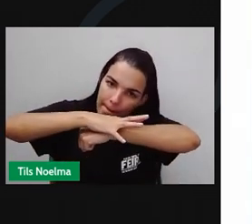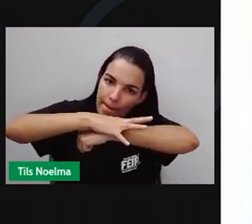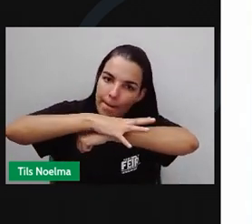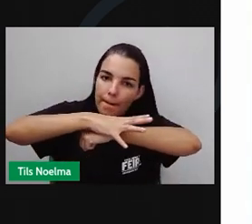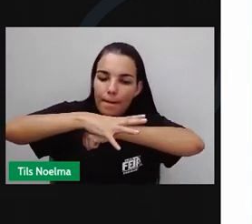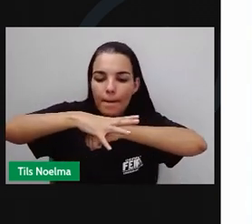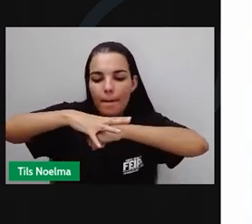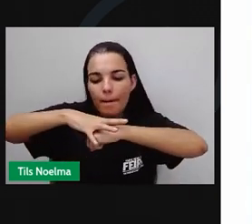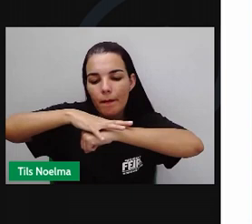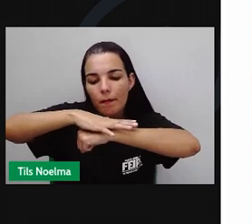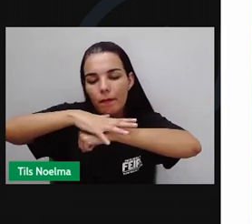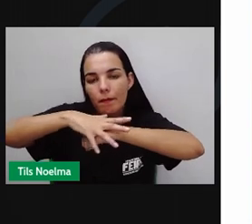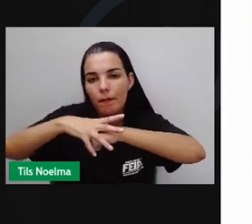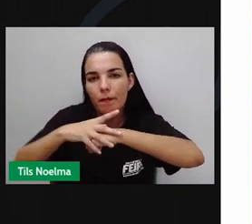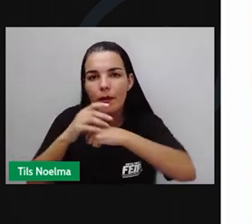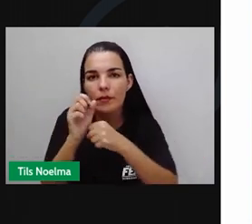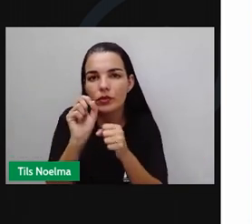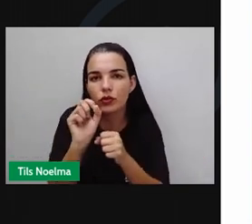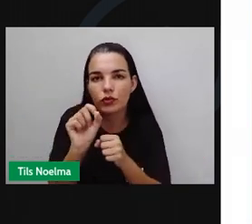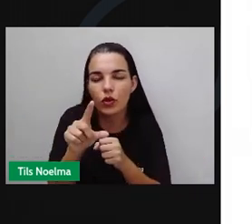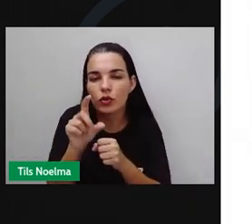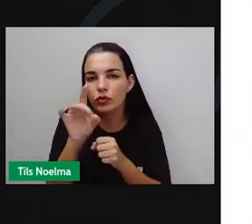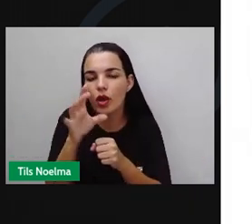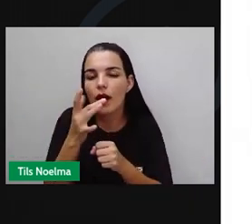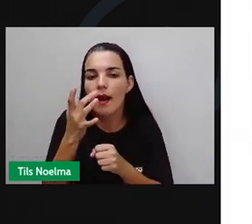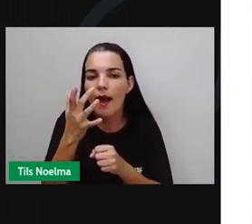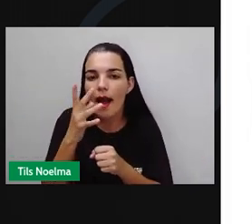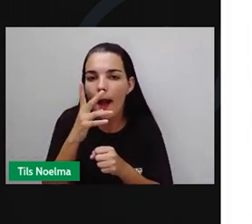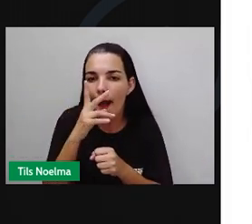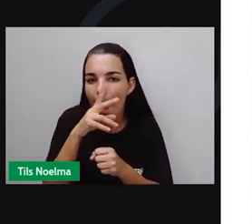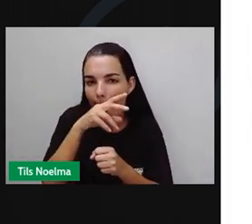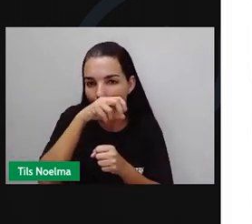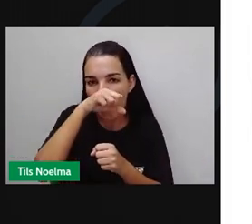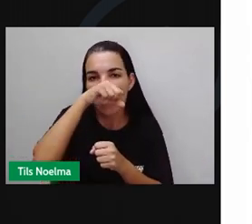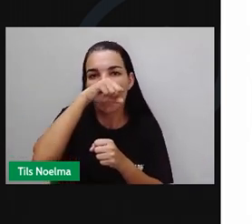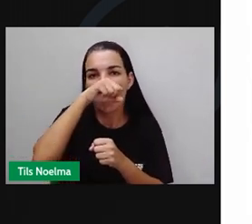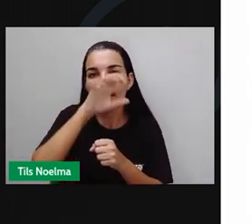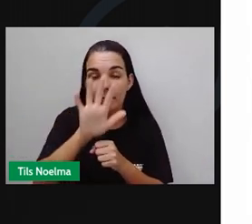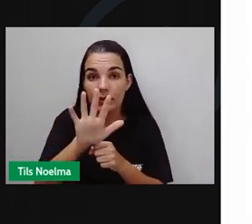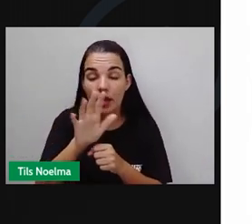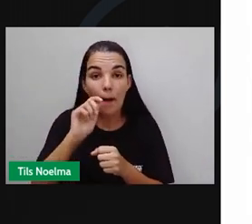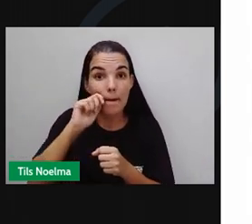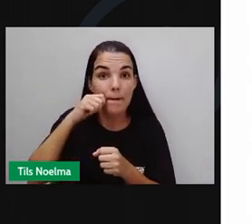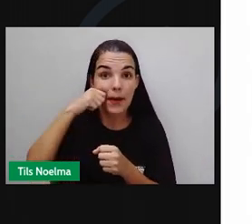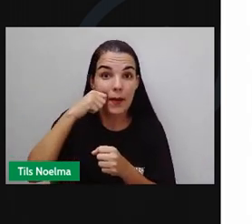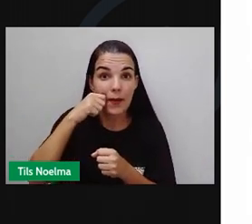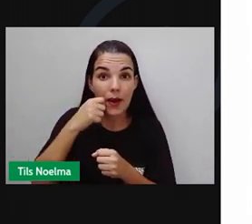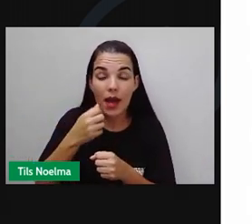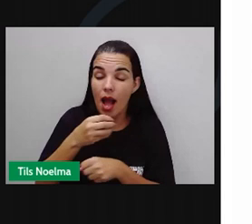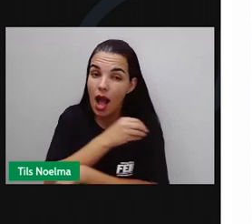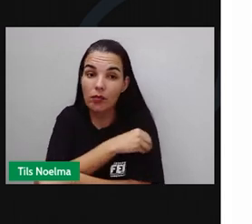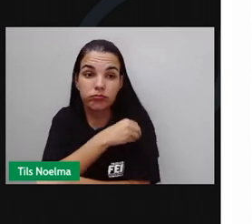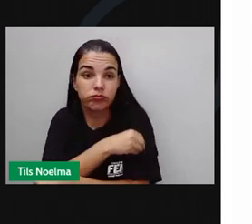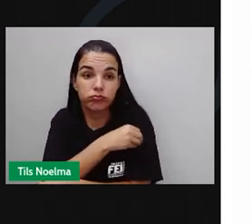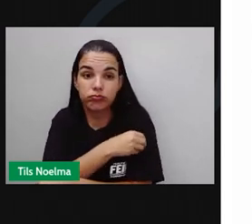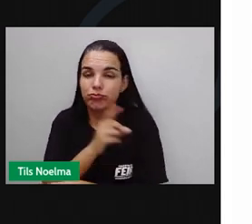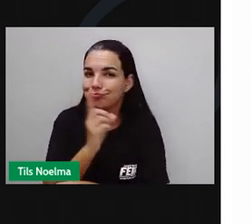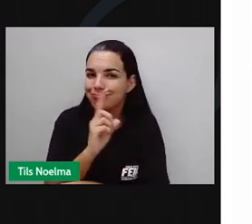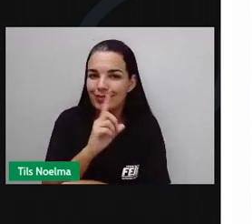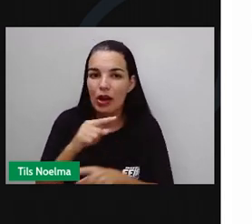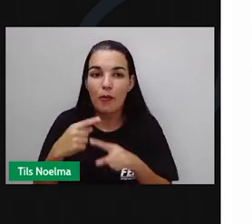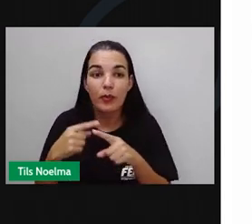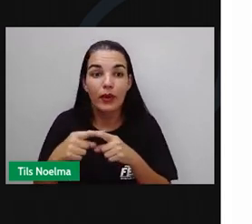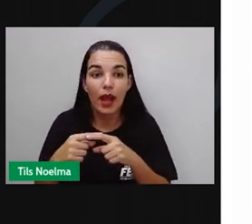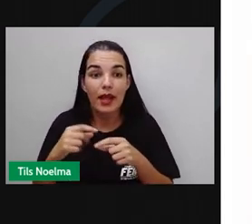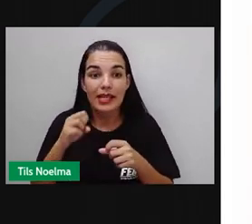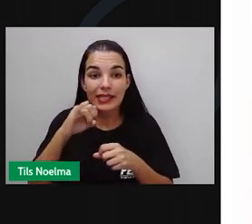produzido álcool, além de gás carbônico. Não, o pão não é alcoólico. Pequenas quantidades secretadas de álcool evapora